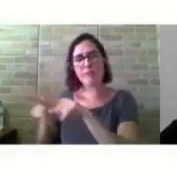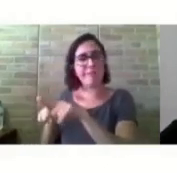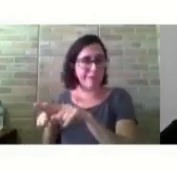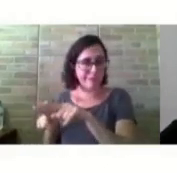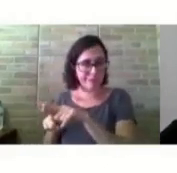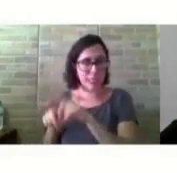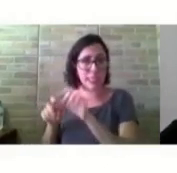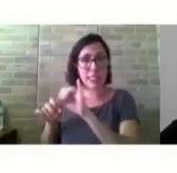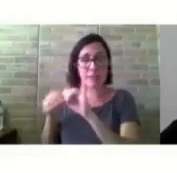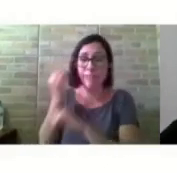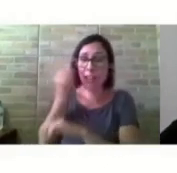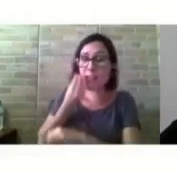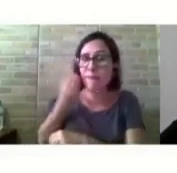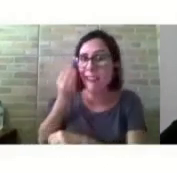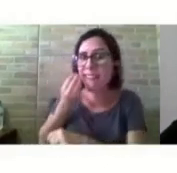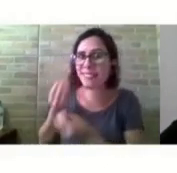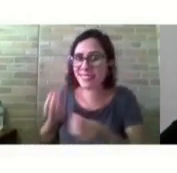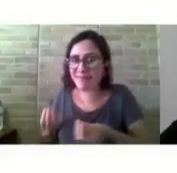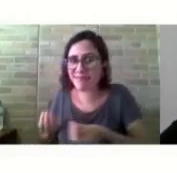lhe são propiciadas.